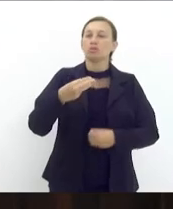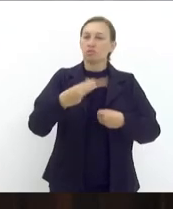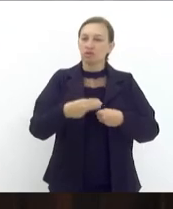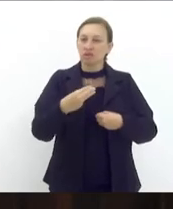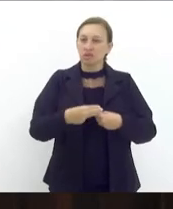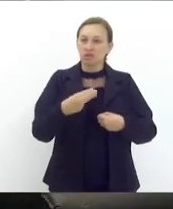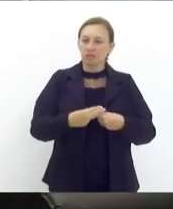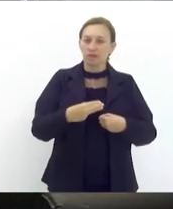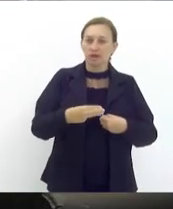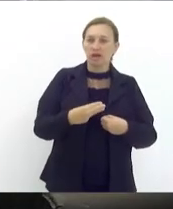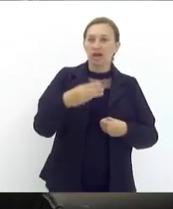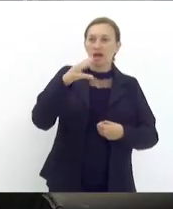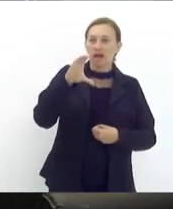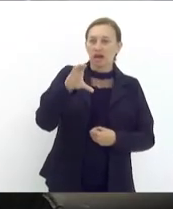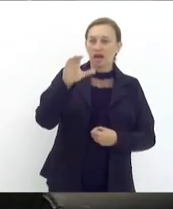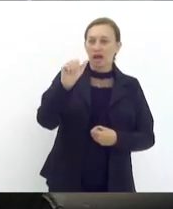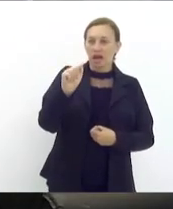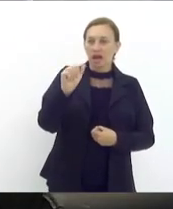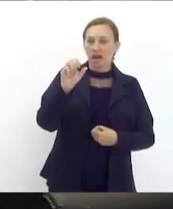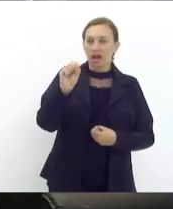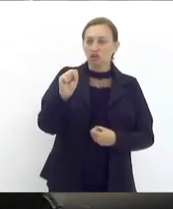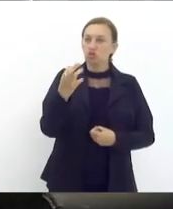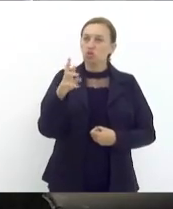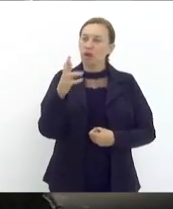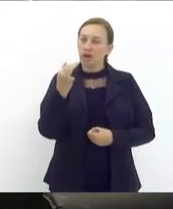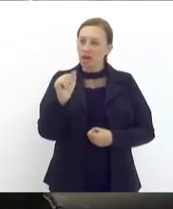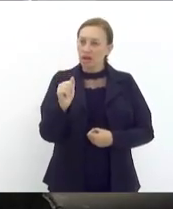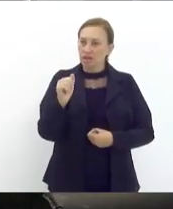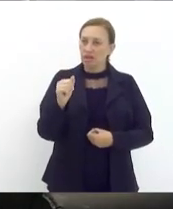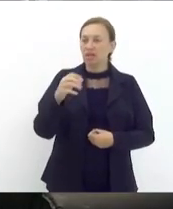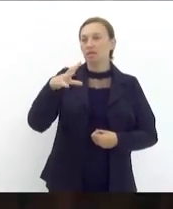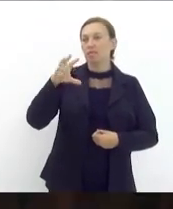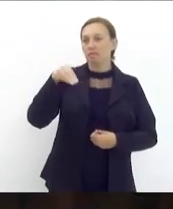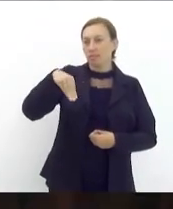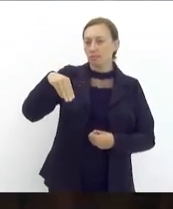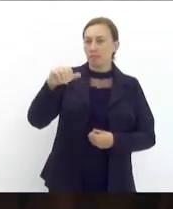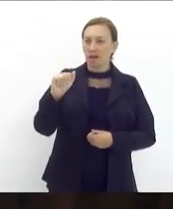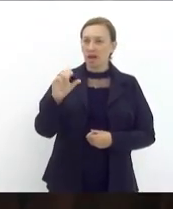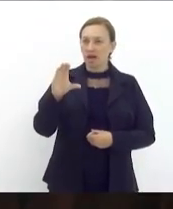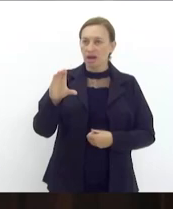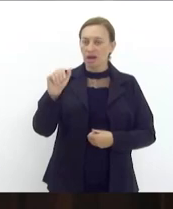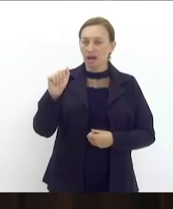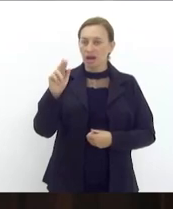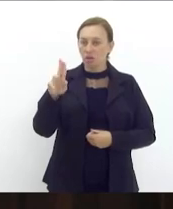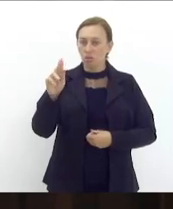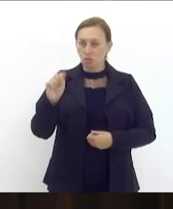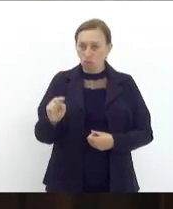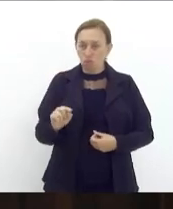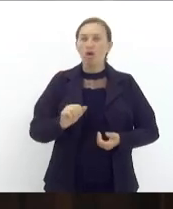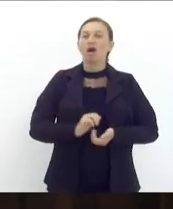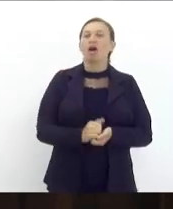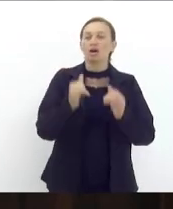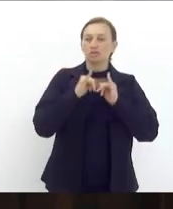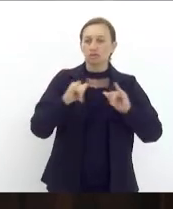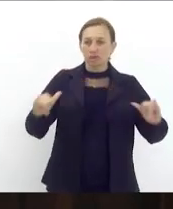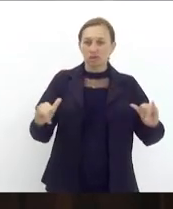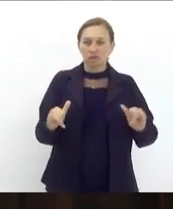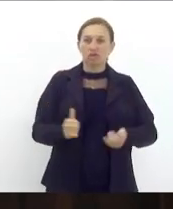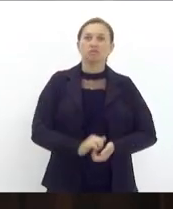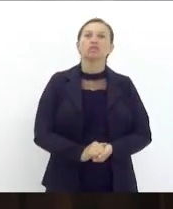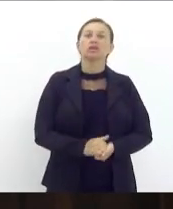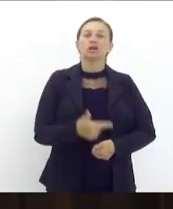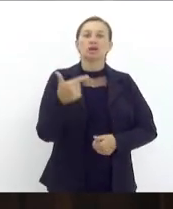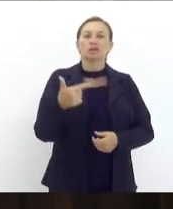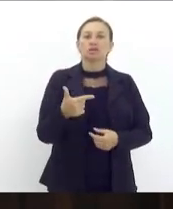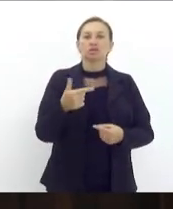Seja bem-vinda a essa casa de lei. Obrigado pelo carinho sempre. A casa é de vocês. Anuncio em tramitação ordinária